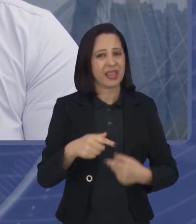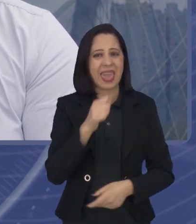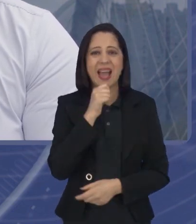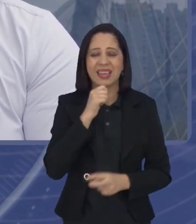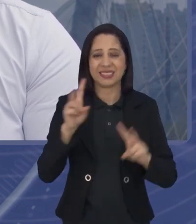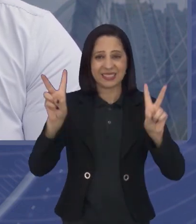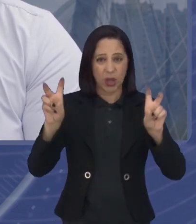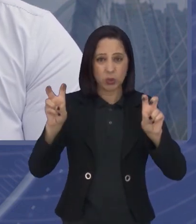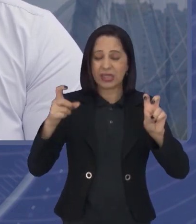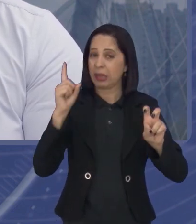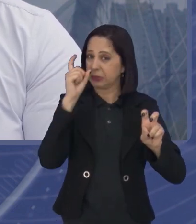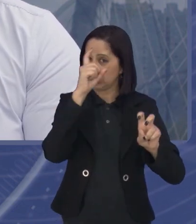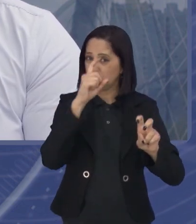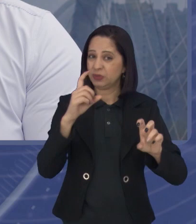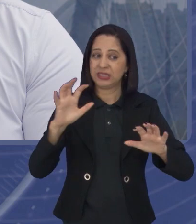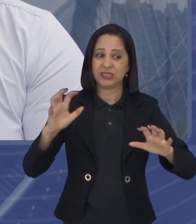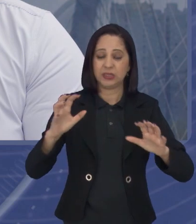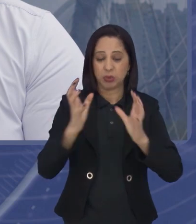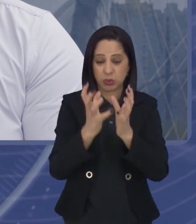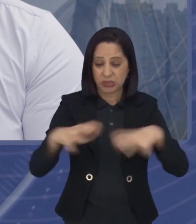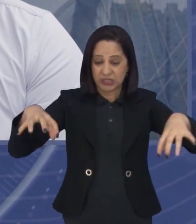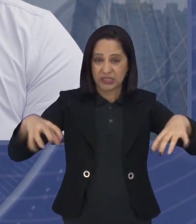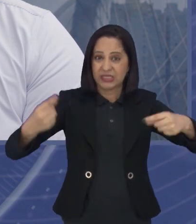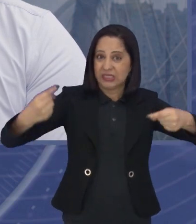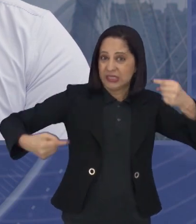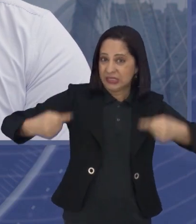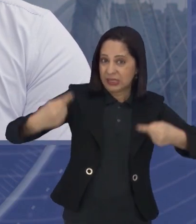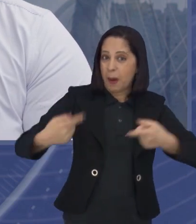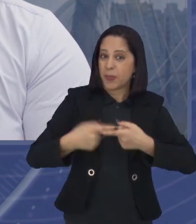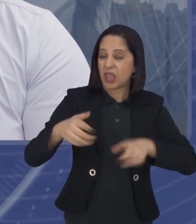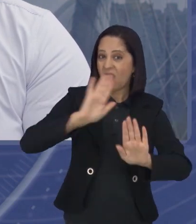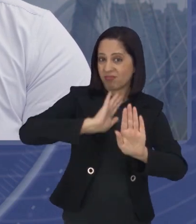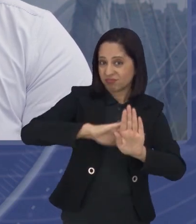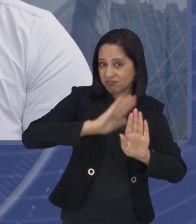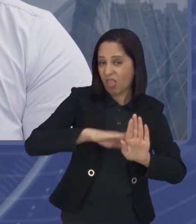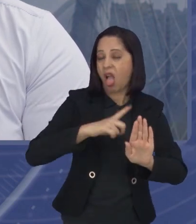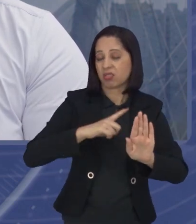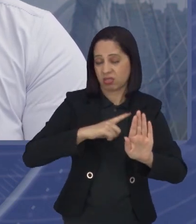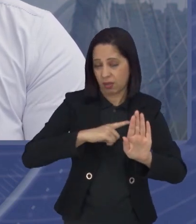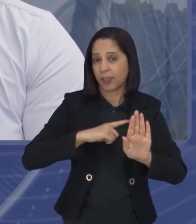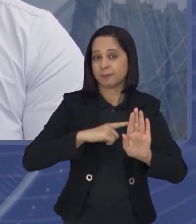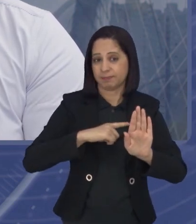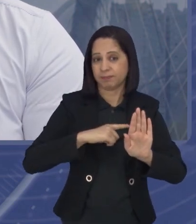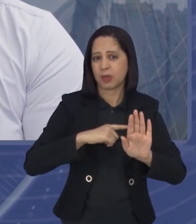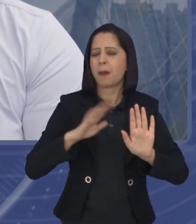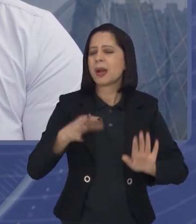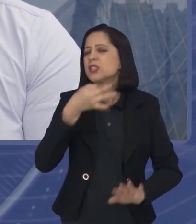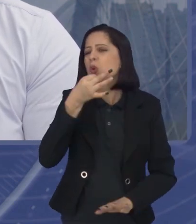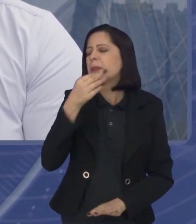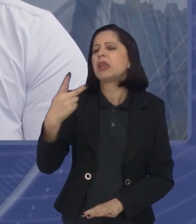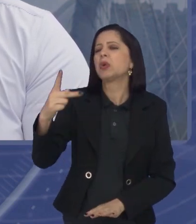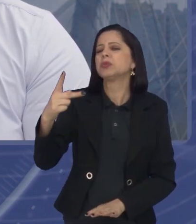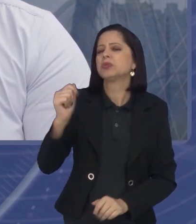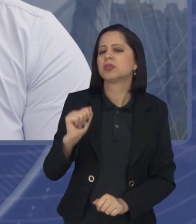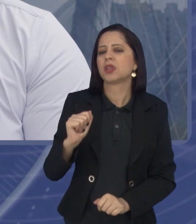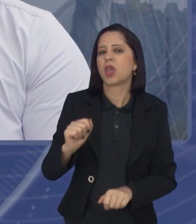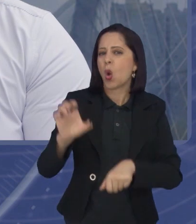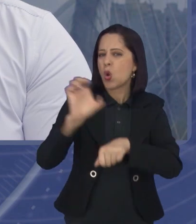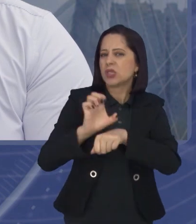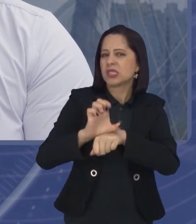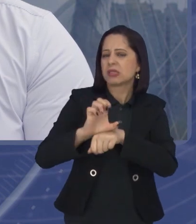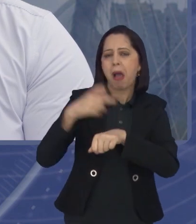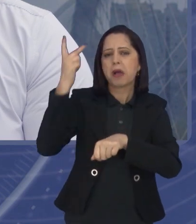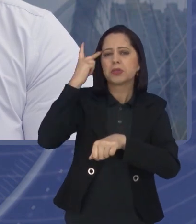muitas opiniões, é um tema que virou ideológico, um tema político. Mas o você acredita? Que o Estado de São